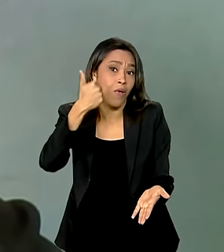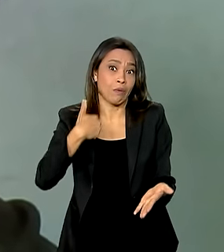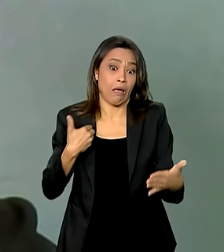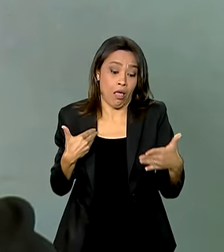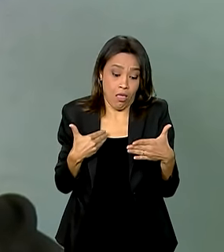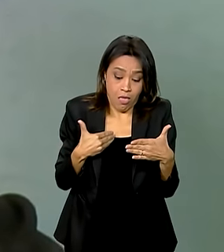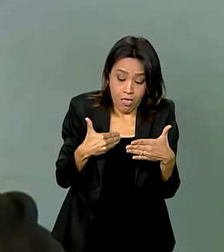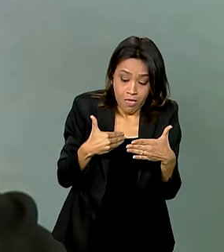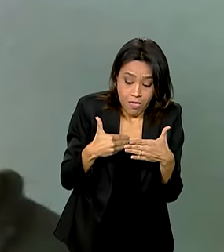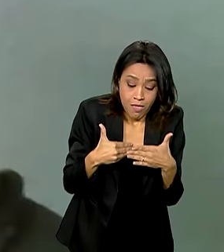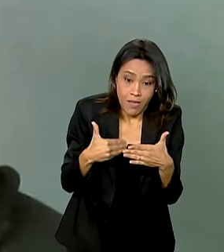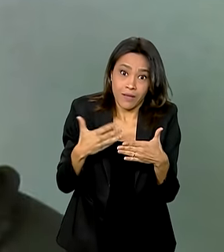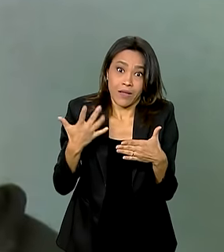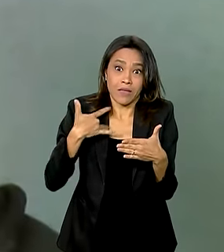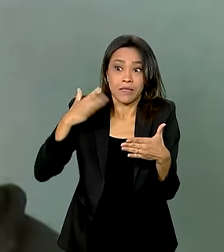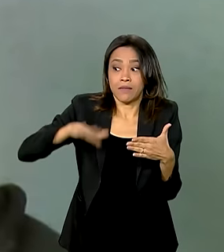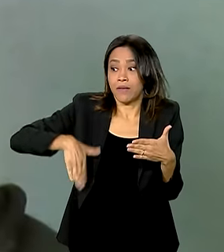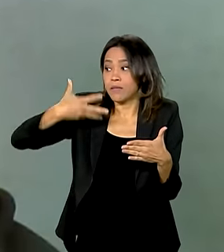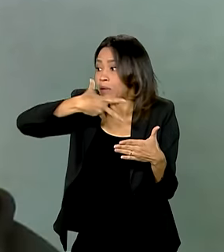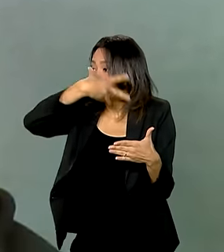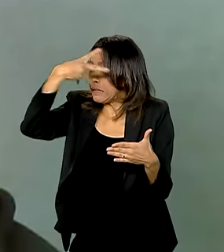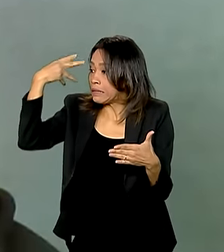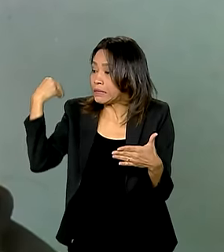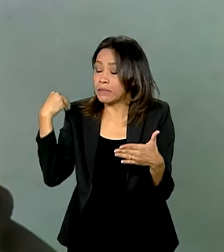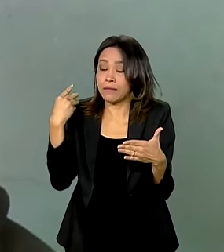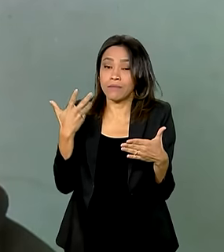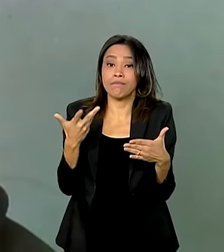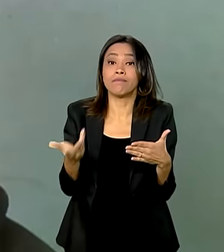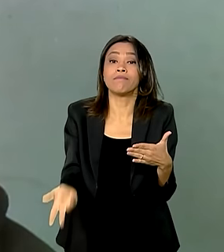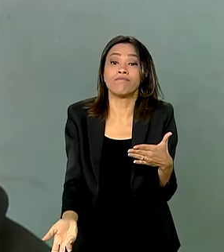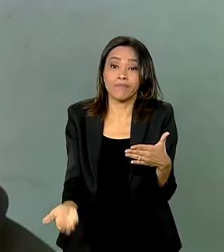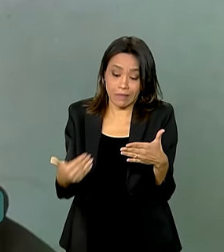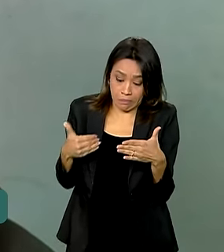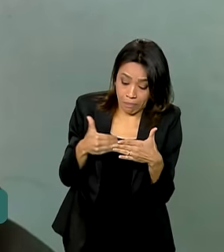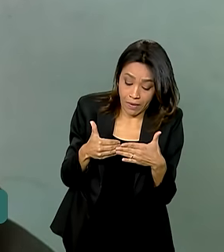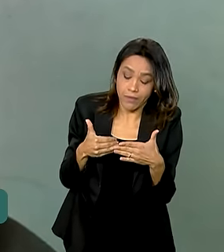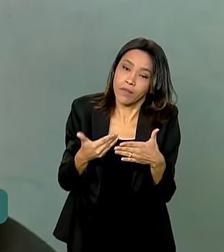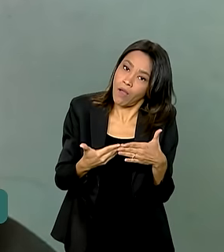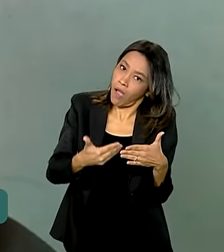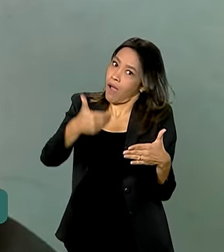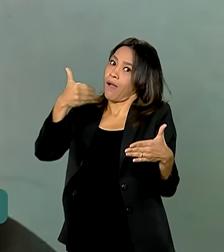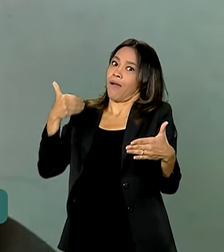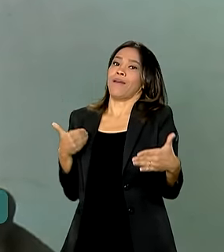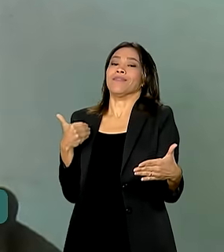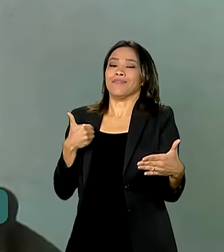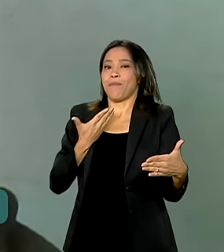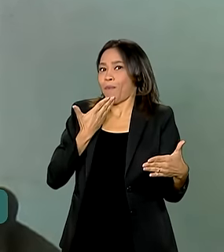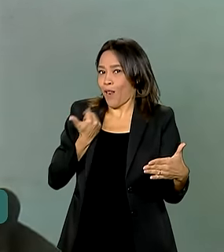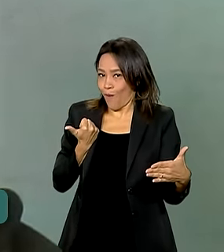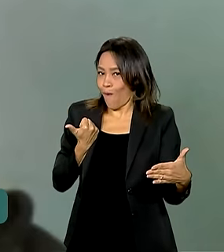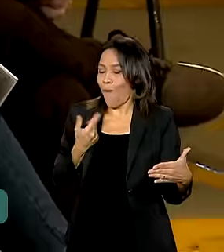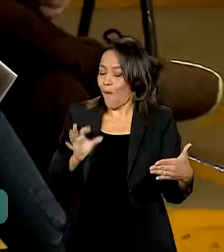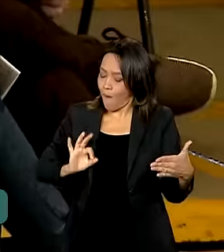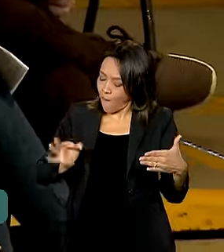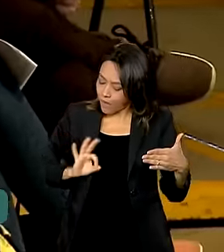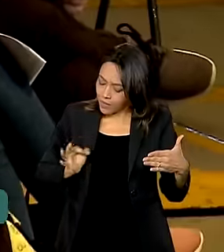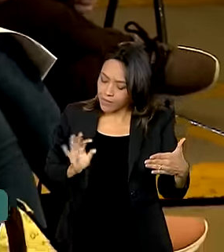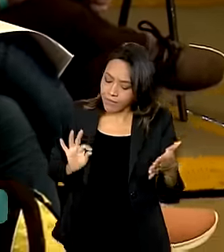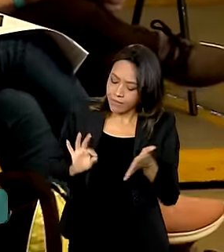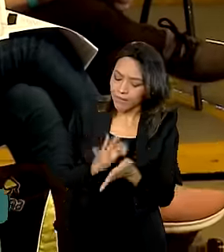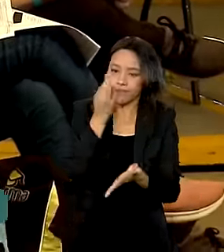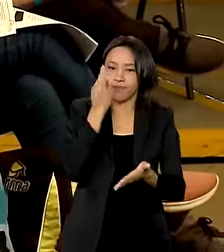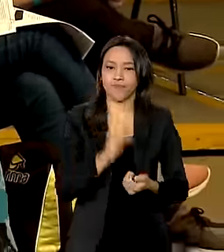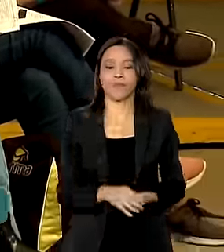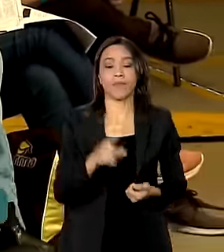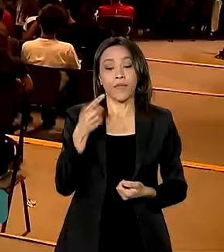para depois, porque depois às vezes a gente pode esquecer. Então, eu acho que é bom organizar, sabe? Muito organizado. Realizar